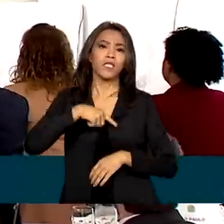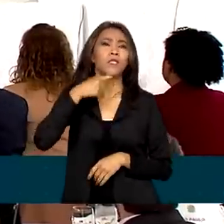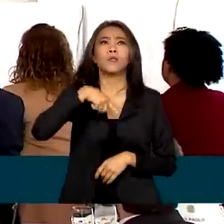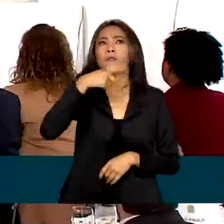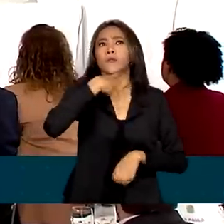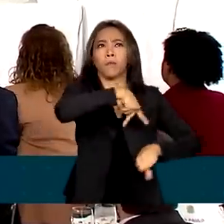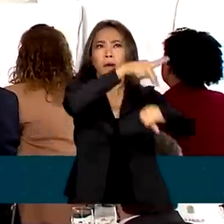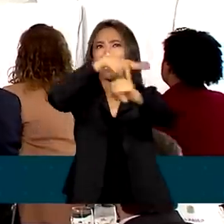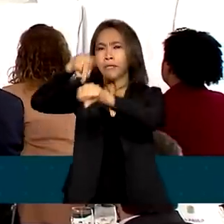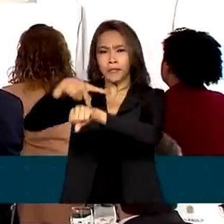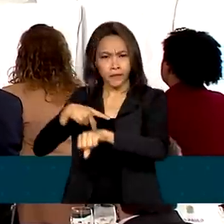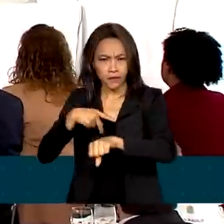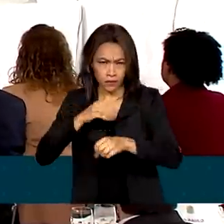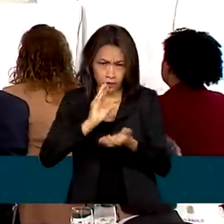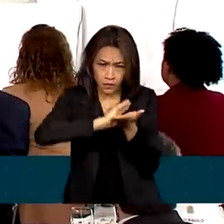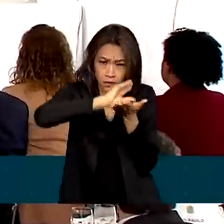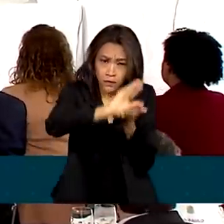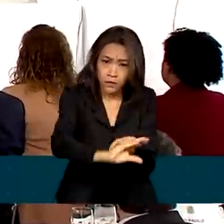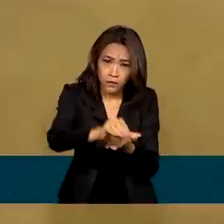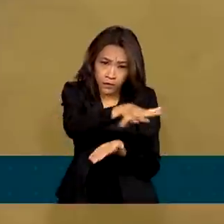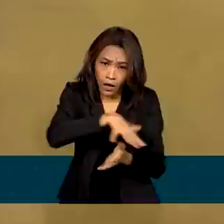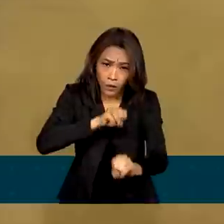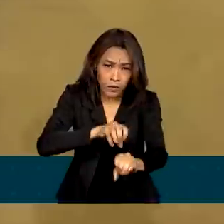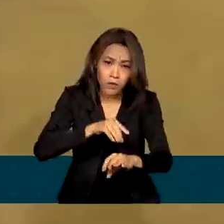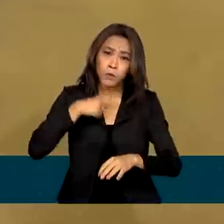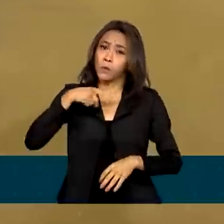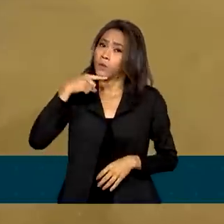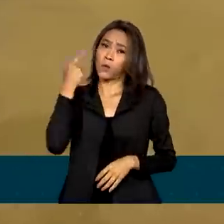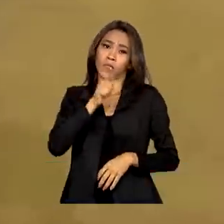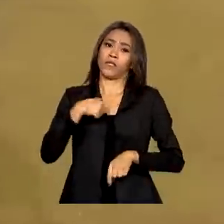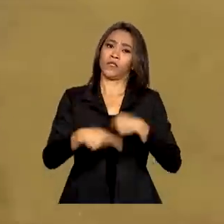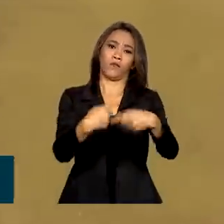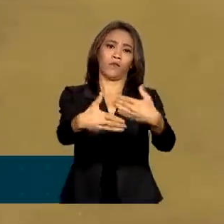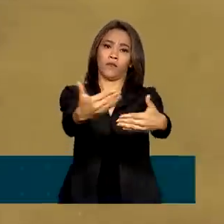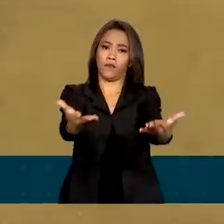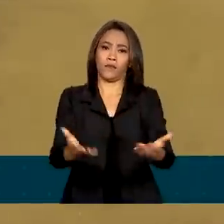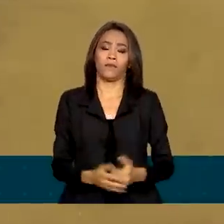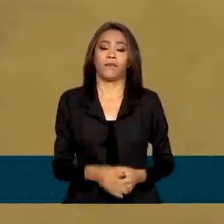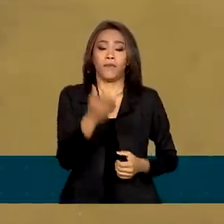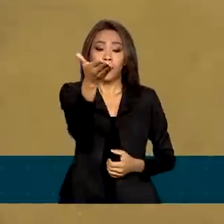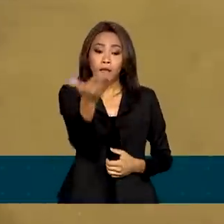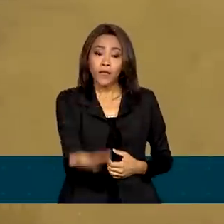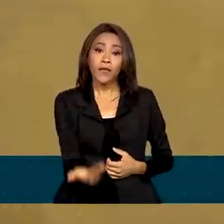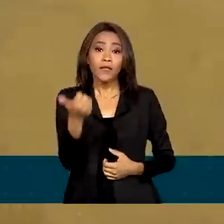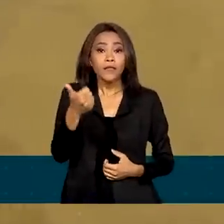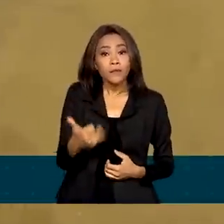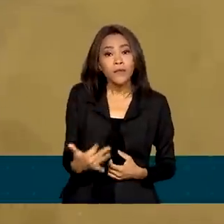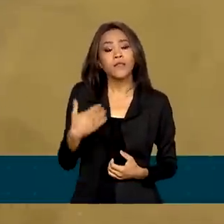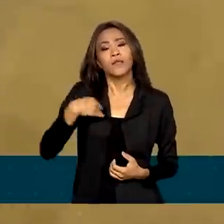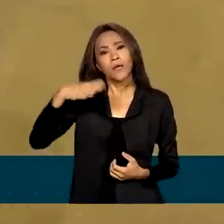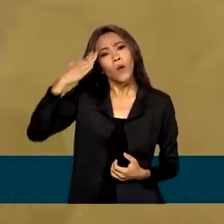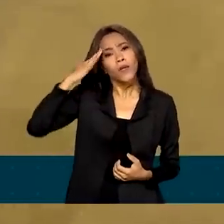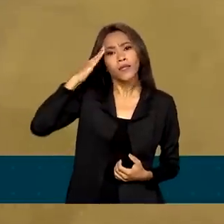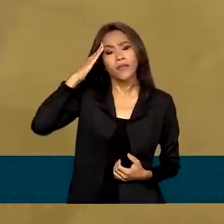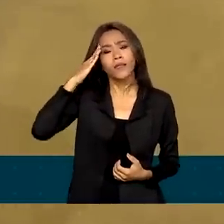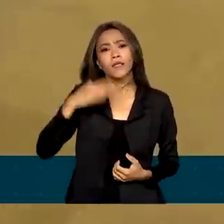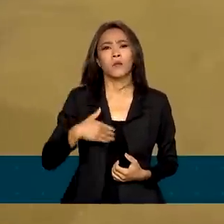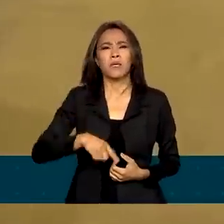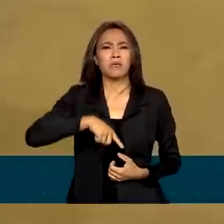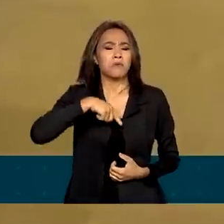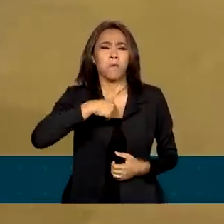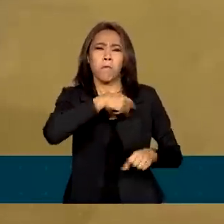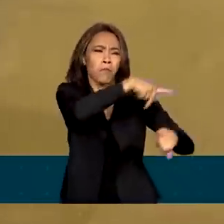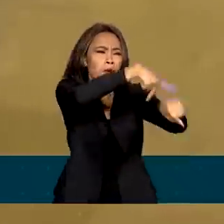desenvolve sem investimento na área. Compreendemos que nenhum país, que nenhum Estado, que nenhuma